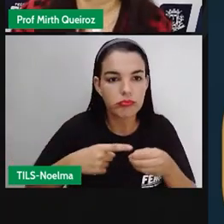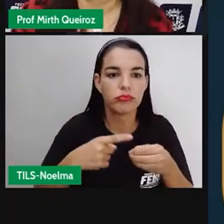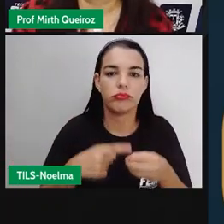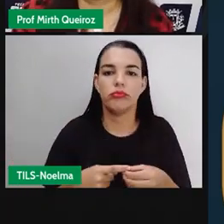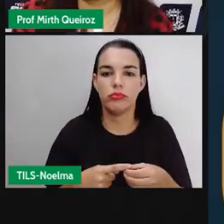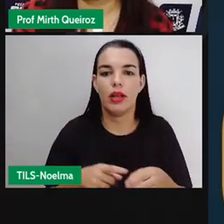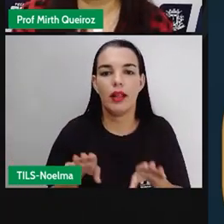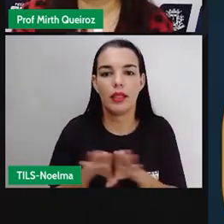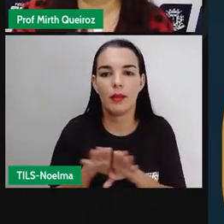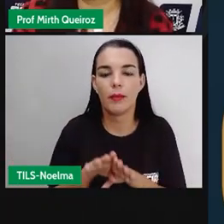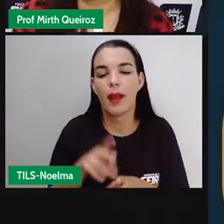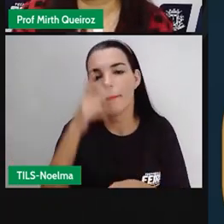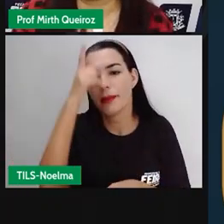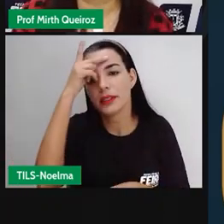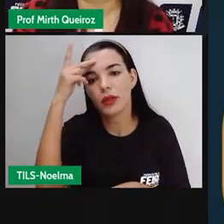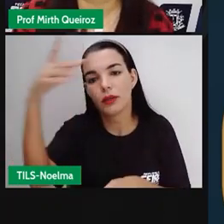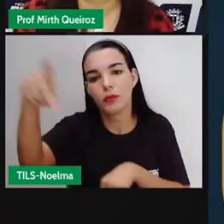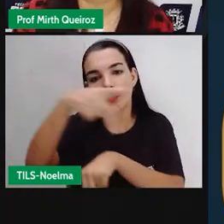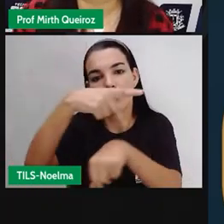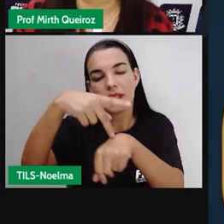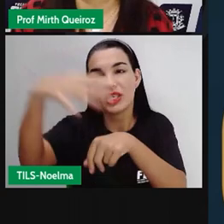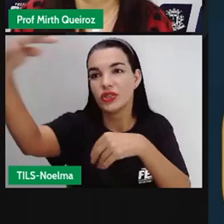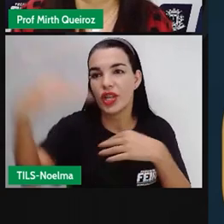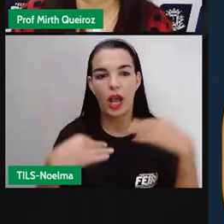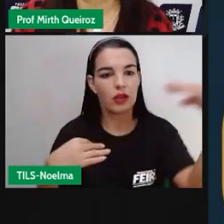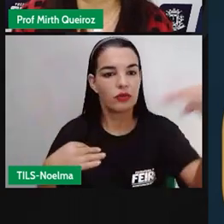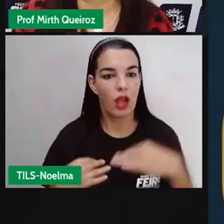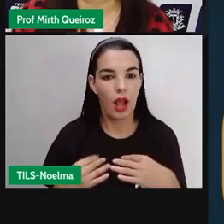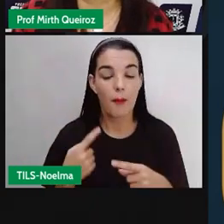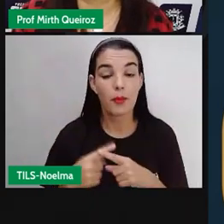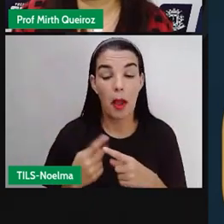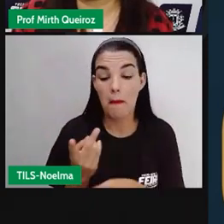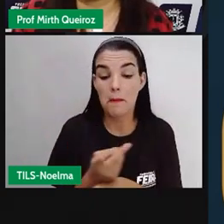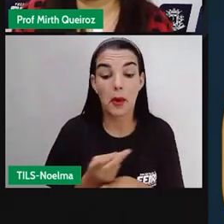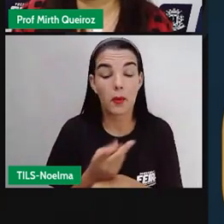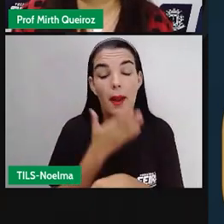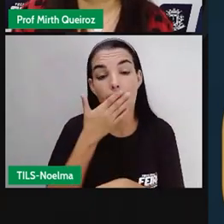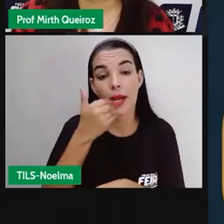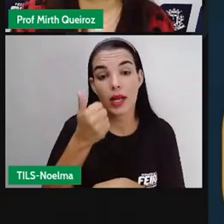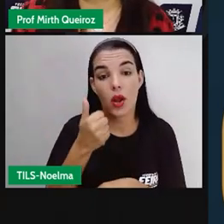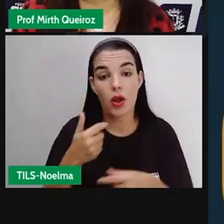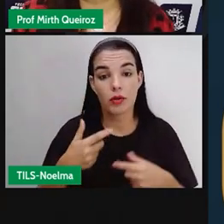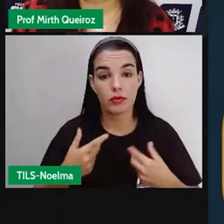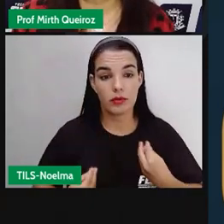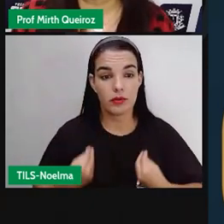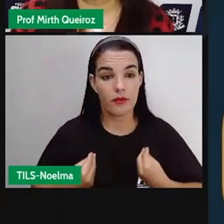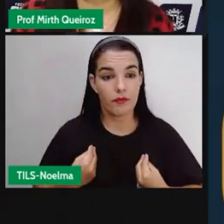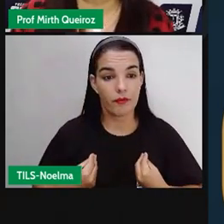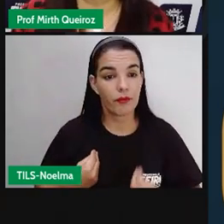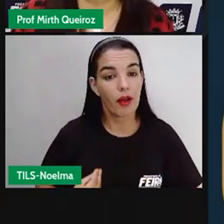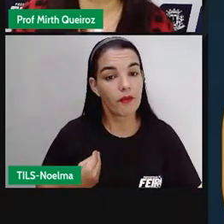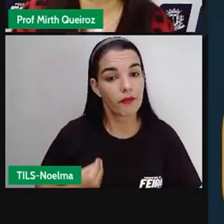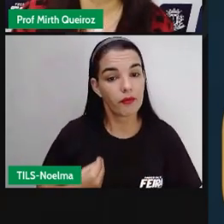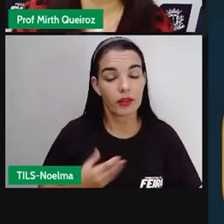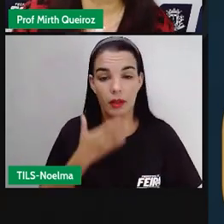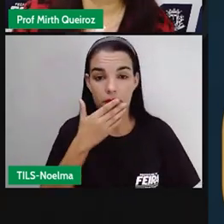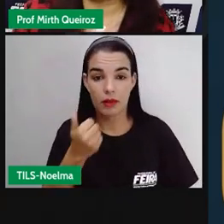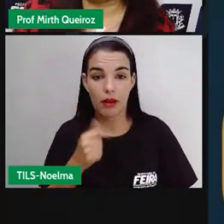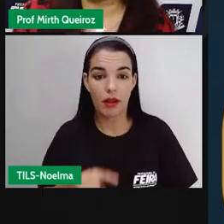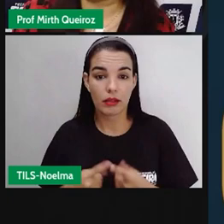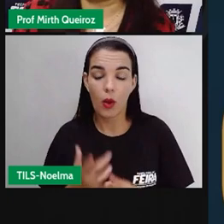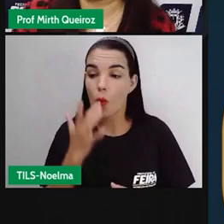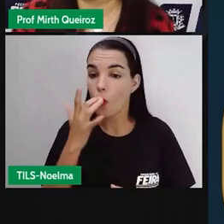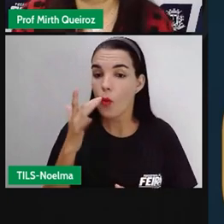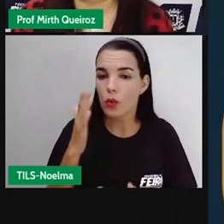também muitos imigrantes, né? Em procura de melhores condições de vida. E aí, o ouro começa a ficar